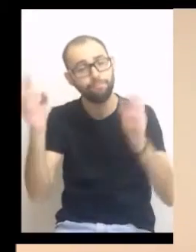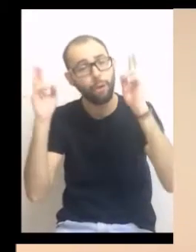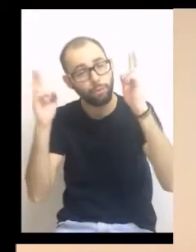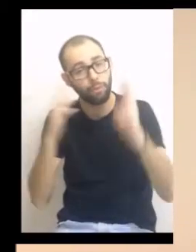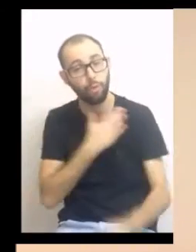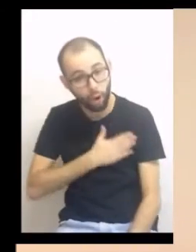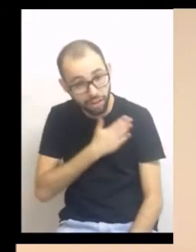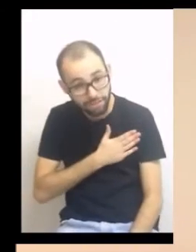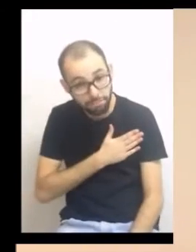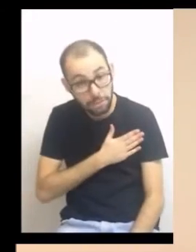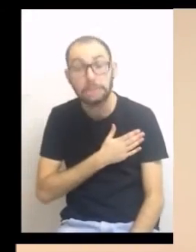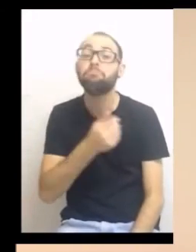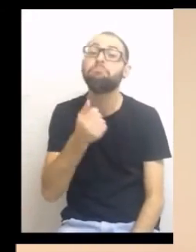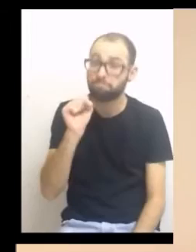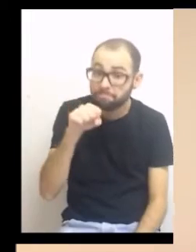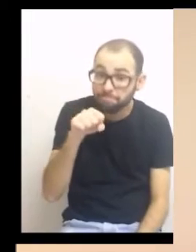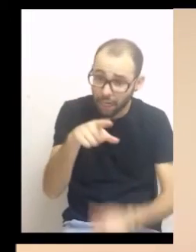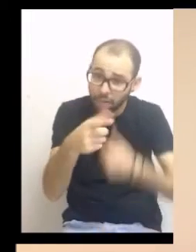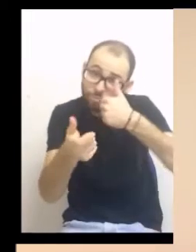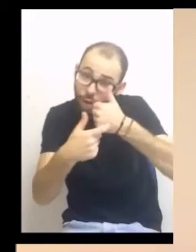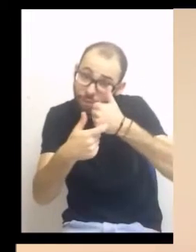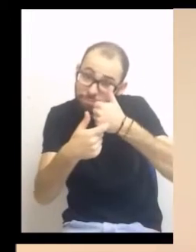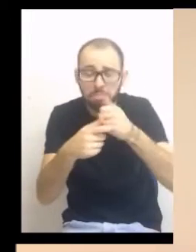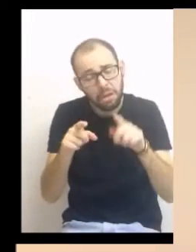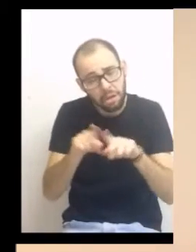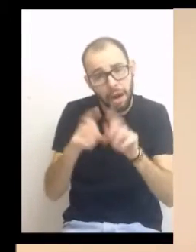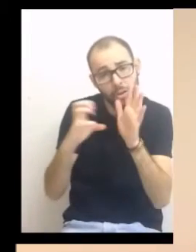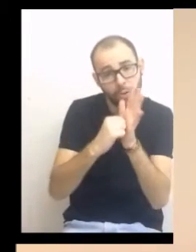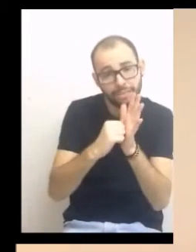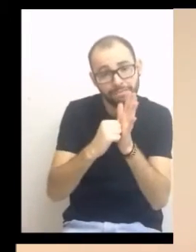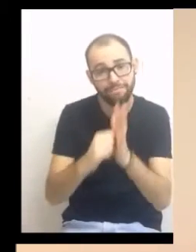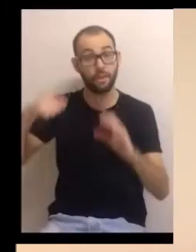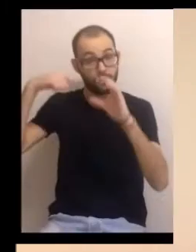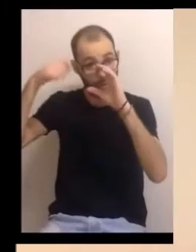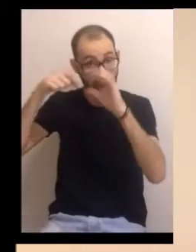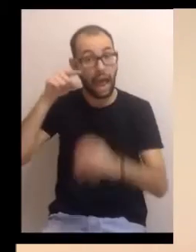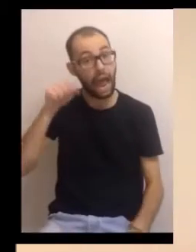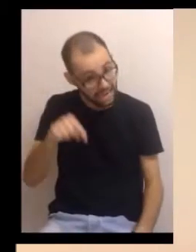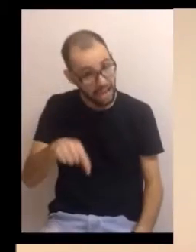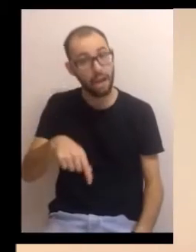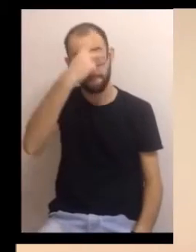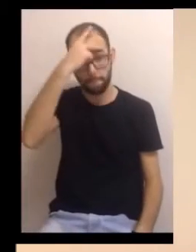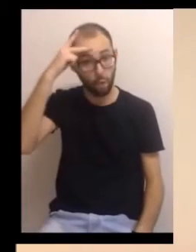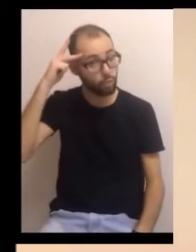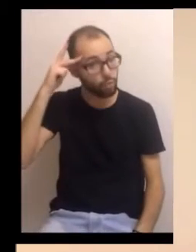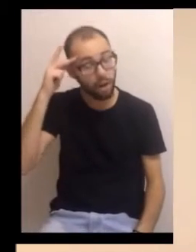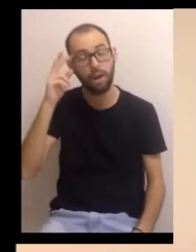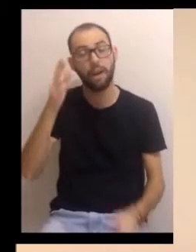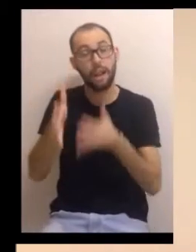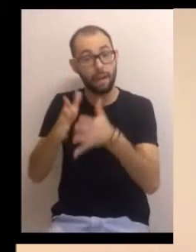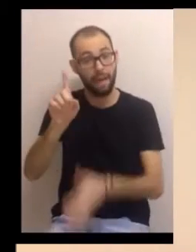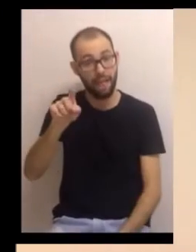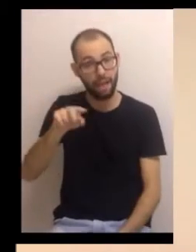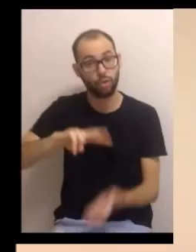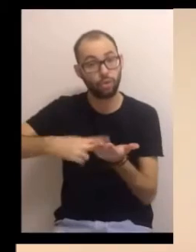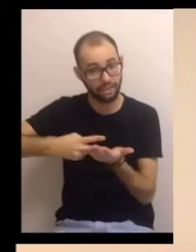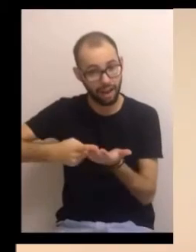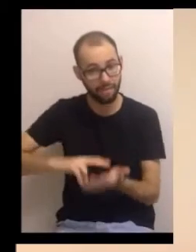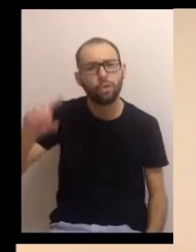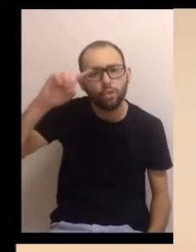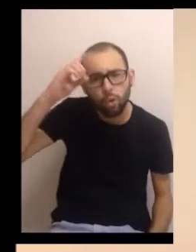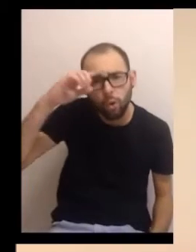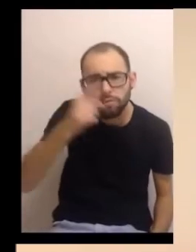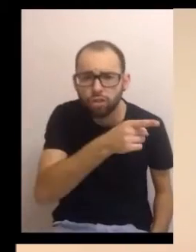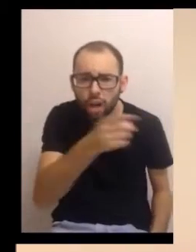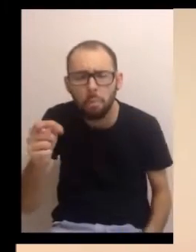joinha, se inscrevam no canal. Esse vídeo é traduzido para Libras pela galera do canal Elibras. Se vocês tiverem mais dúvidas, podem deixar aqui no campo dos comentários. É